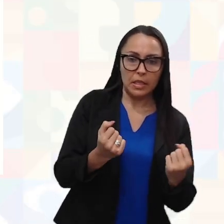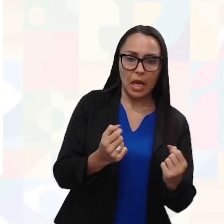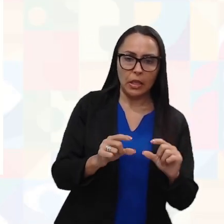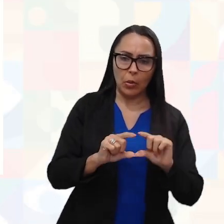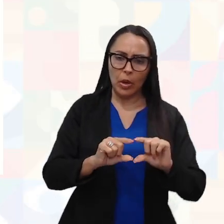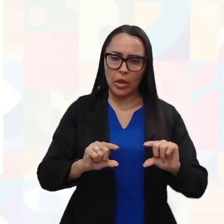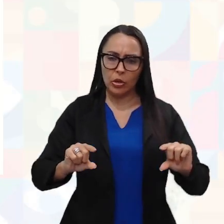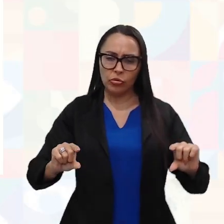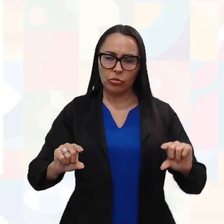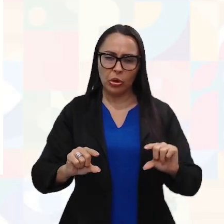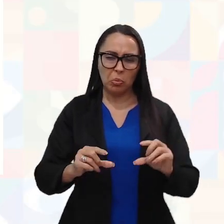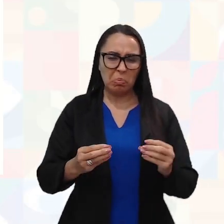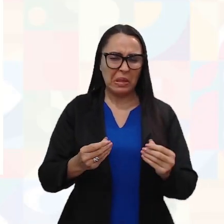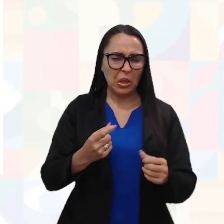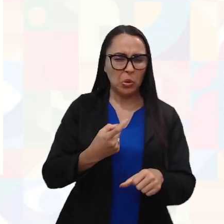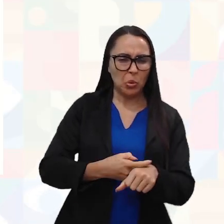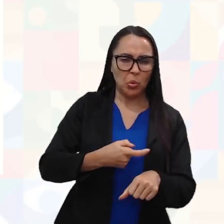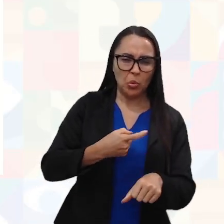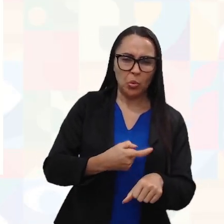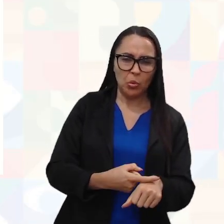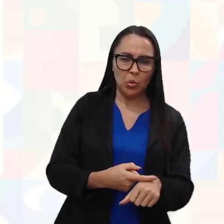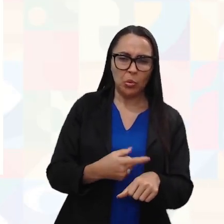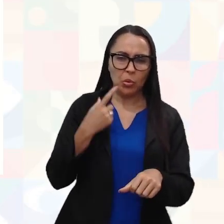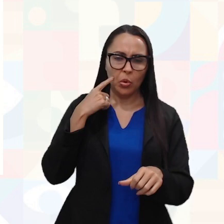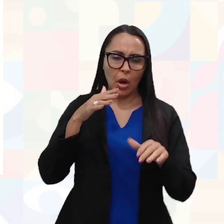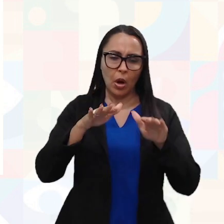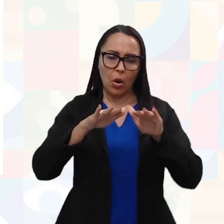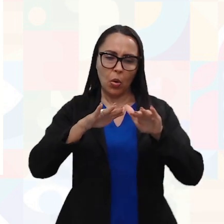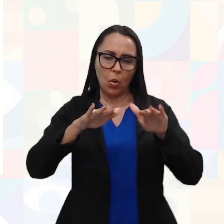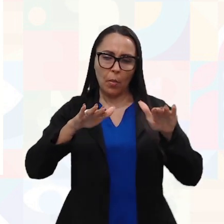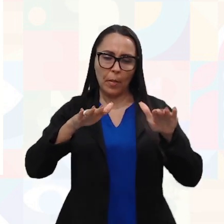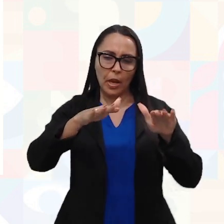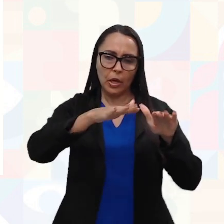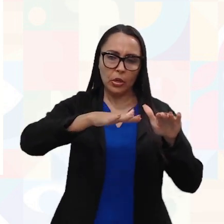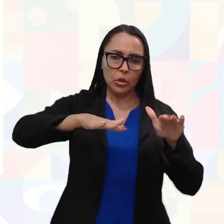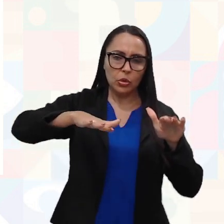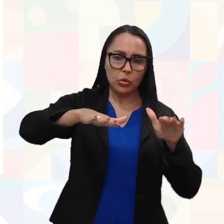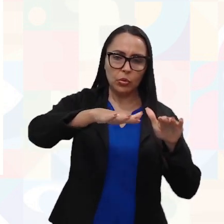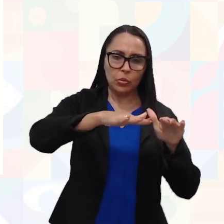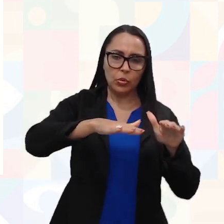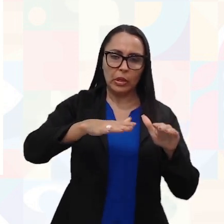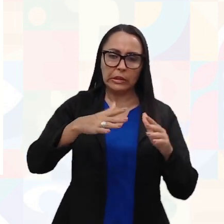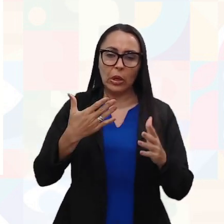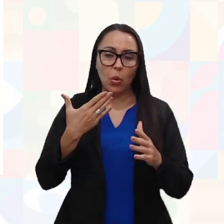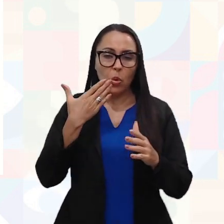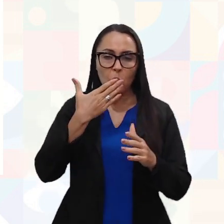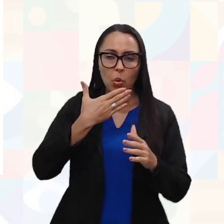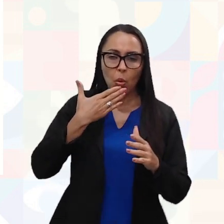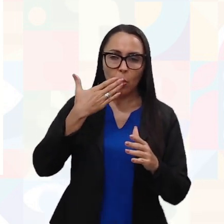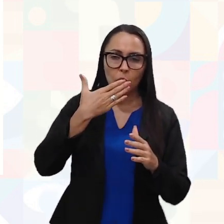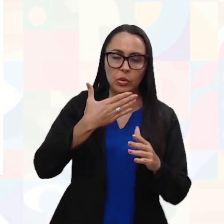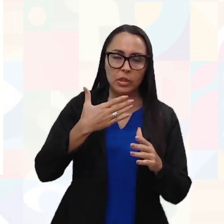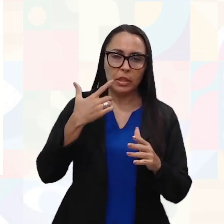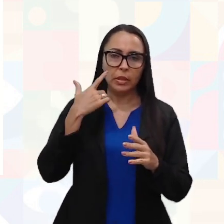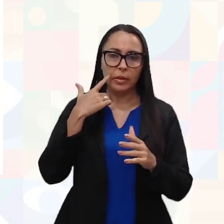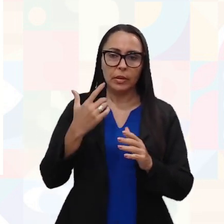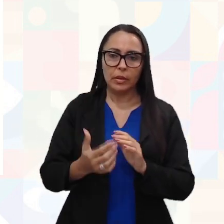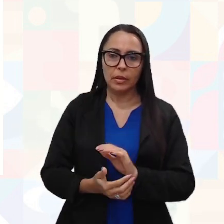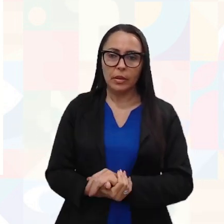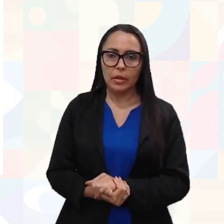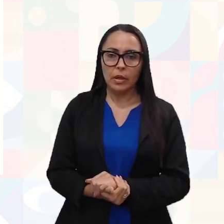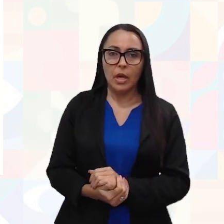cremoso, pouca cobertura, sabor excessivamente doce e sabor artificial.